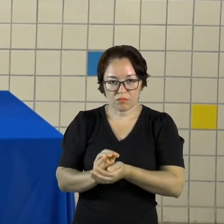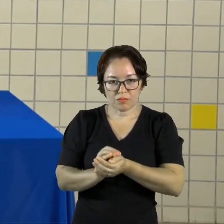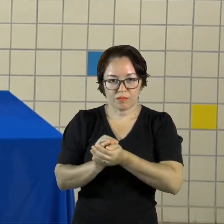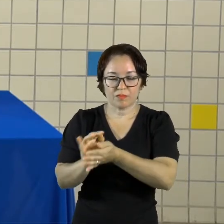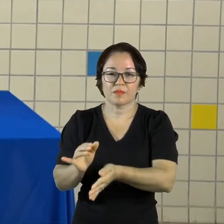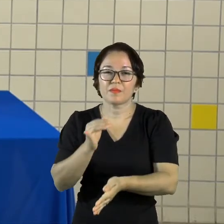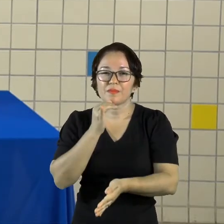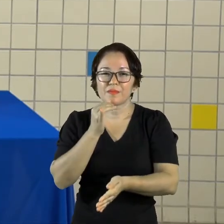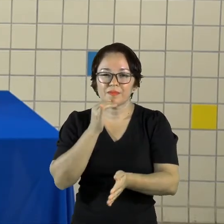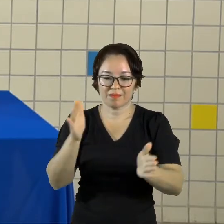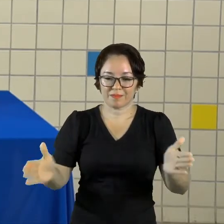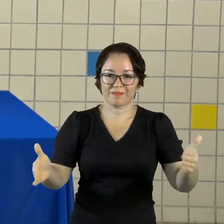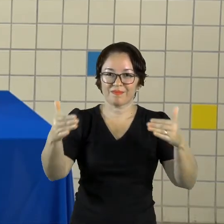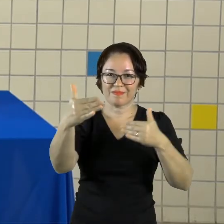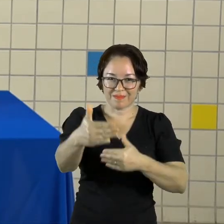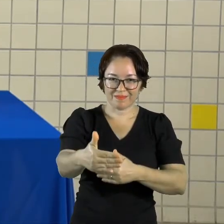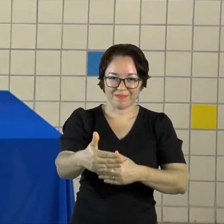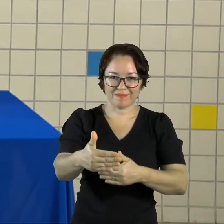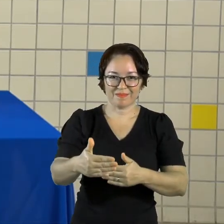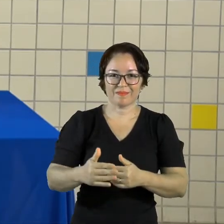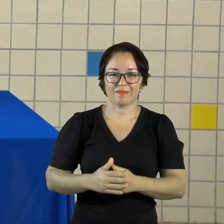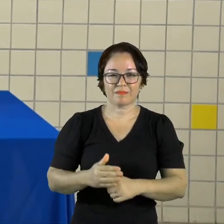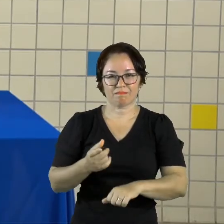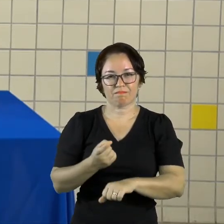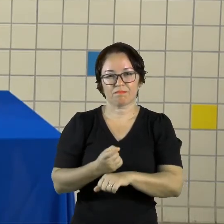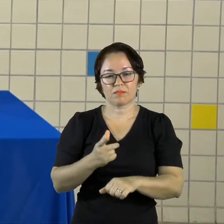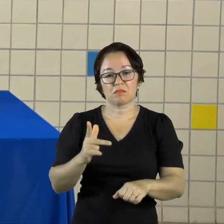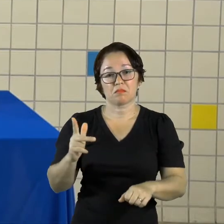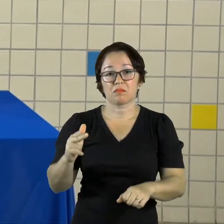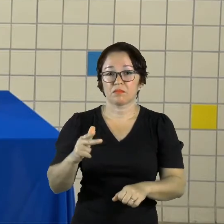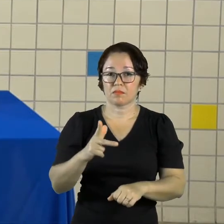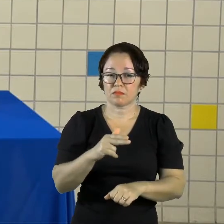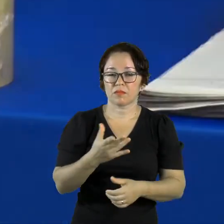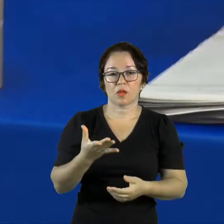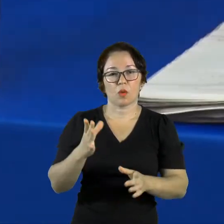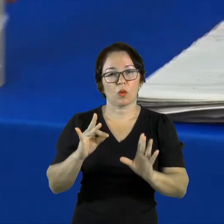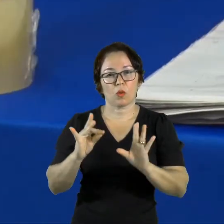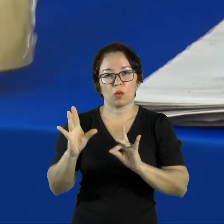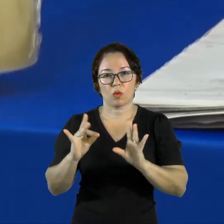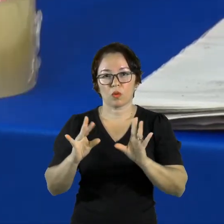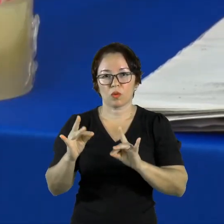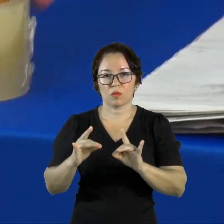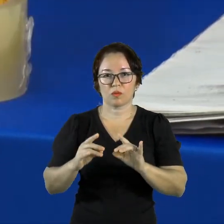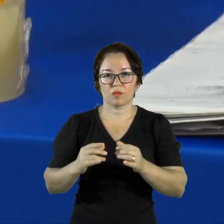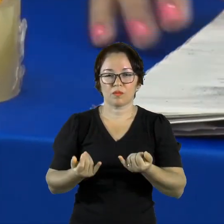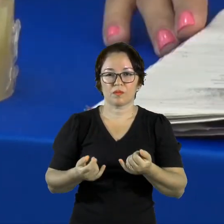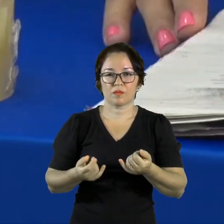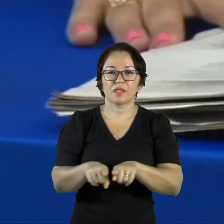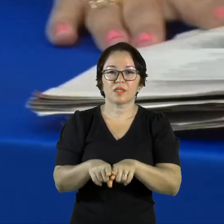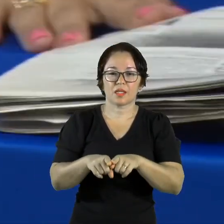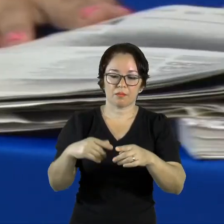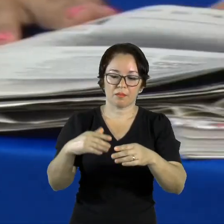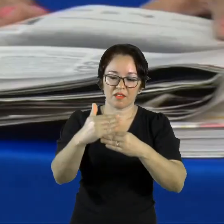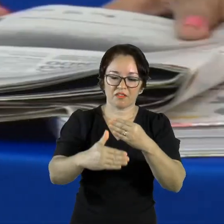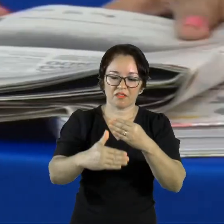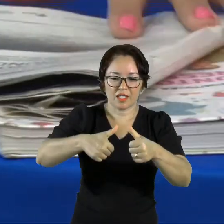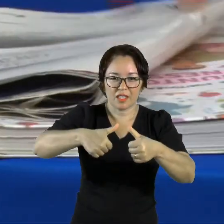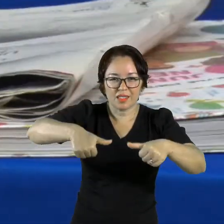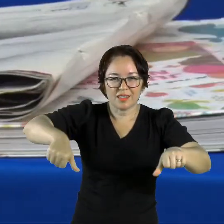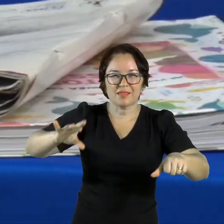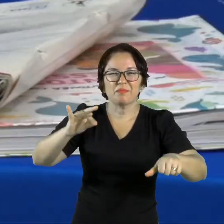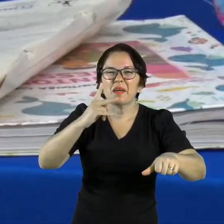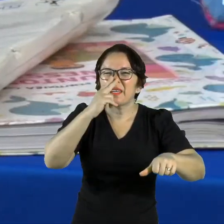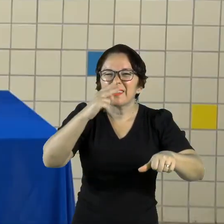papelão Algumas tesouras, cola, fita adesiva E algumas revistas